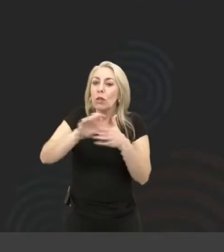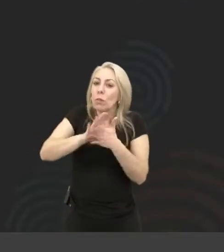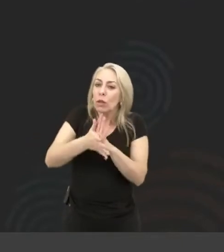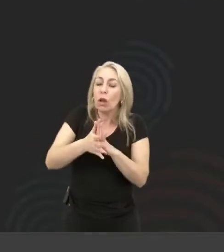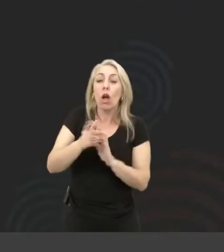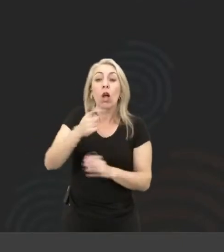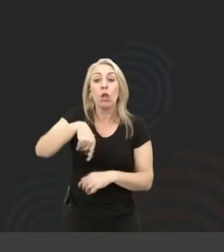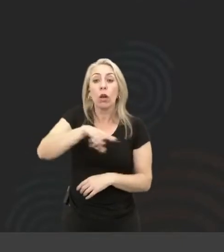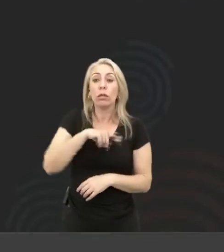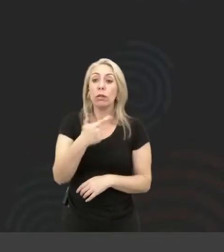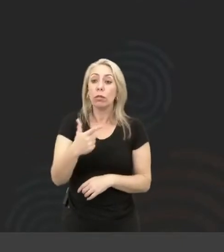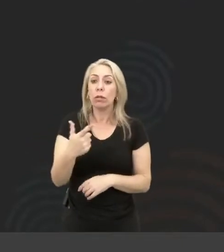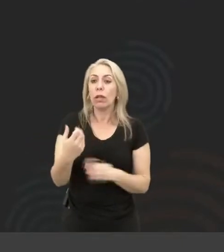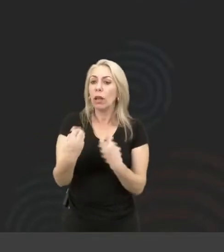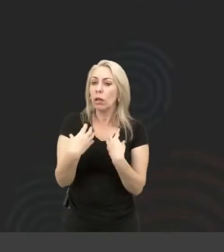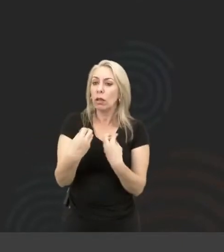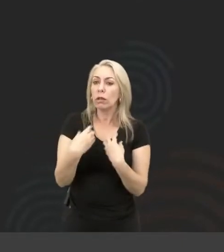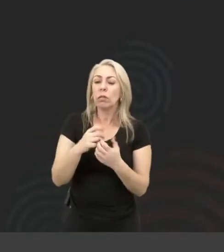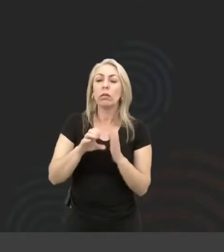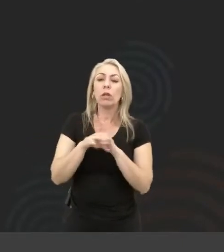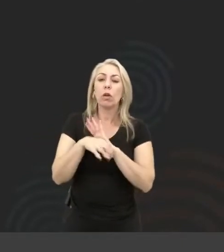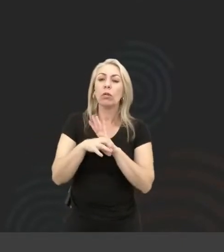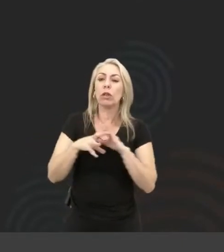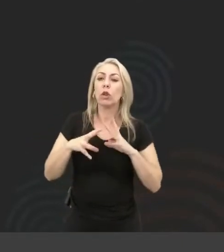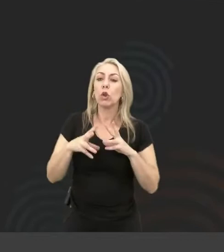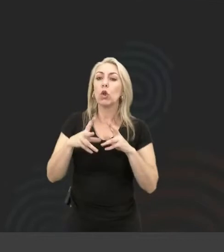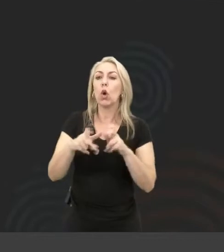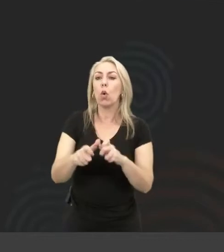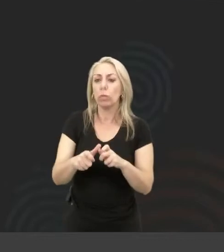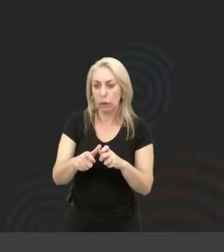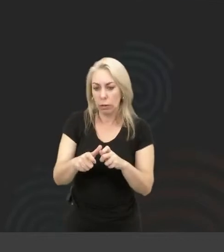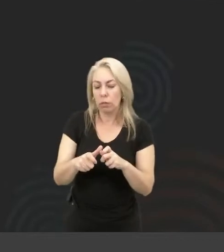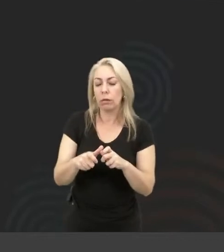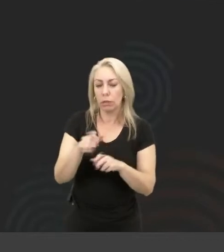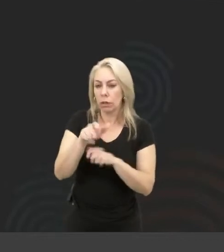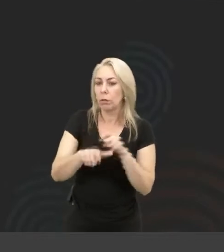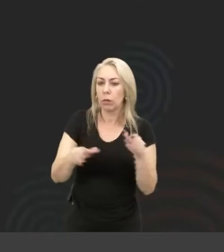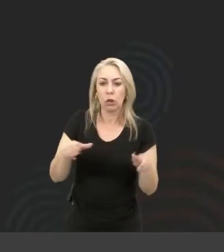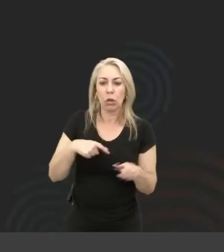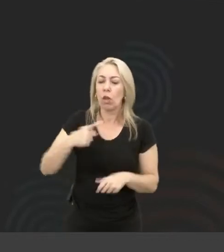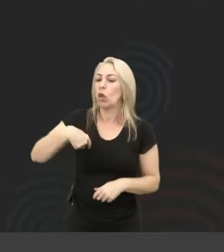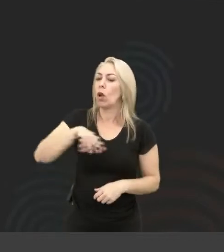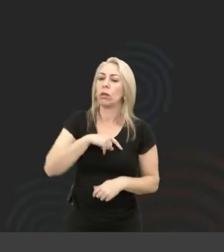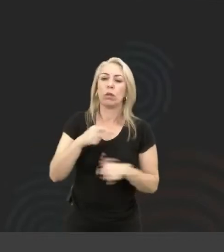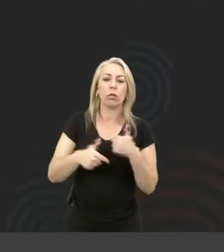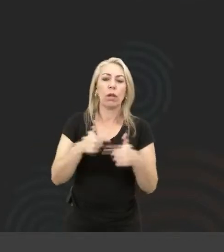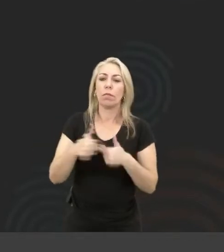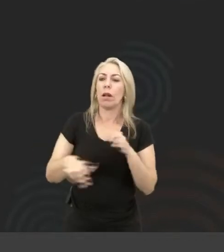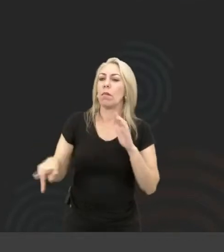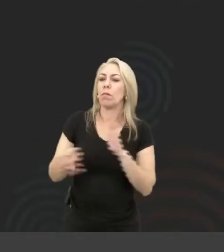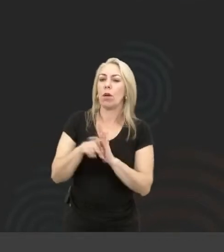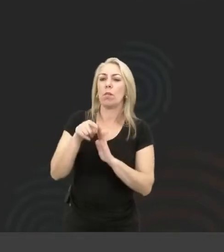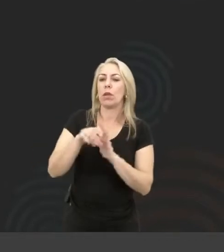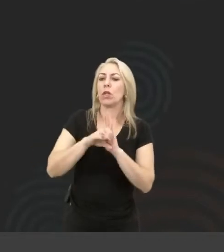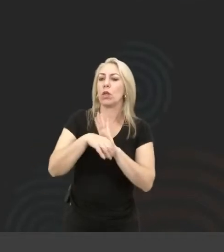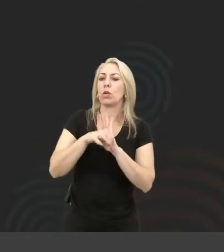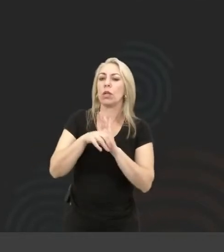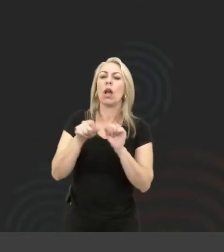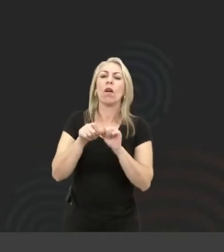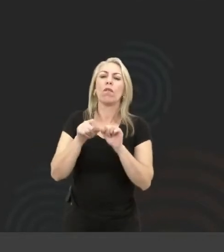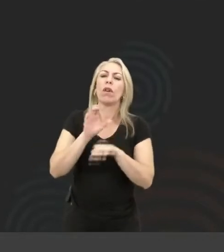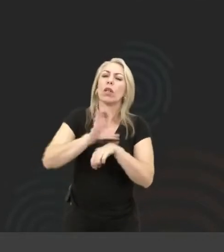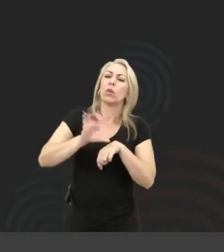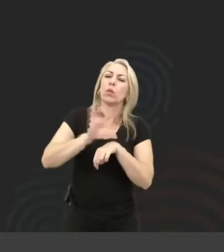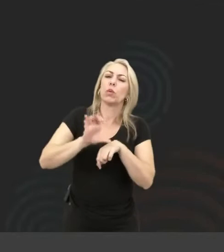nossa educação esse conceito de todas as pessoas. A gente não trabalha com esse conceito, a gente faz curso